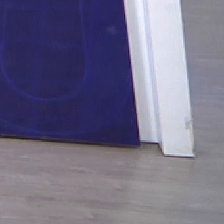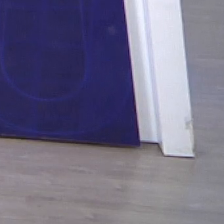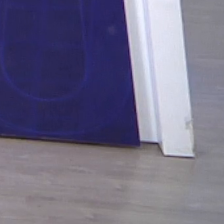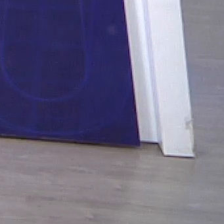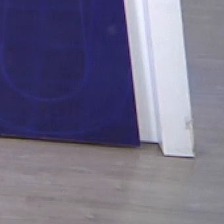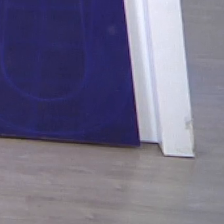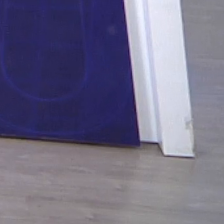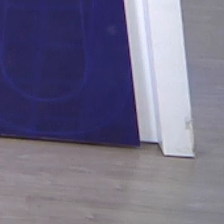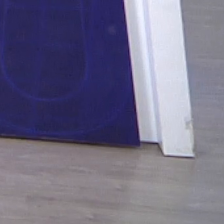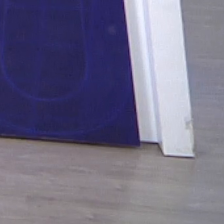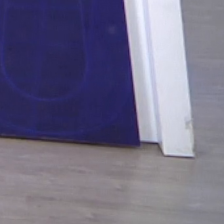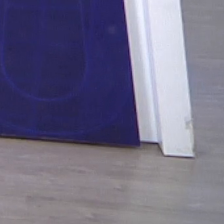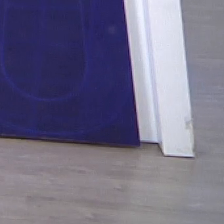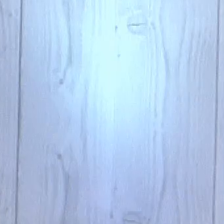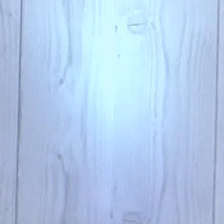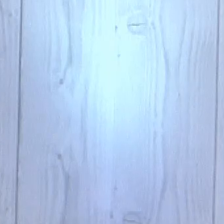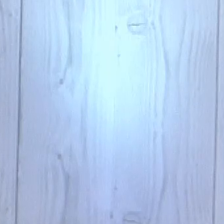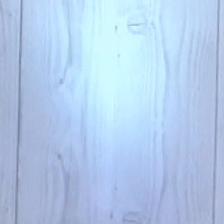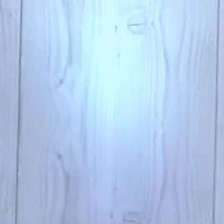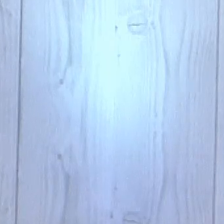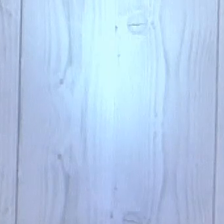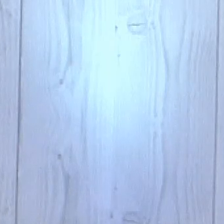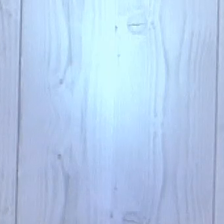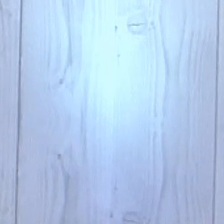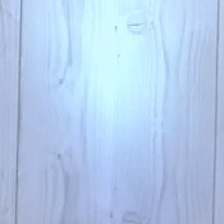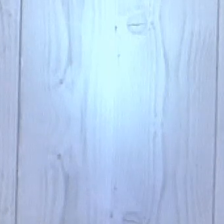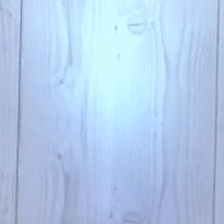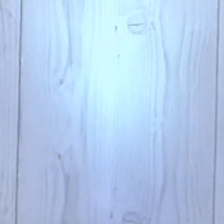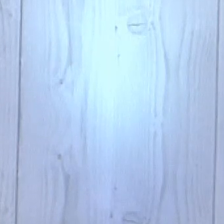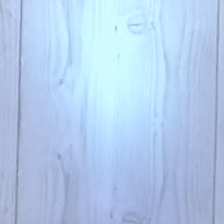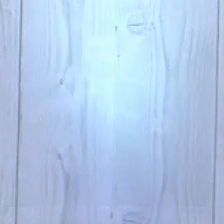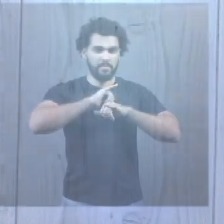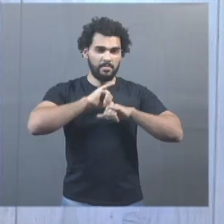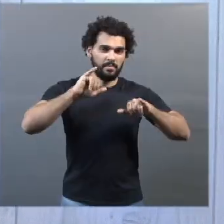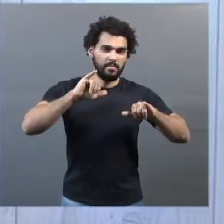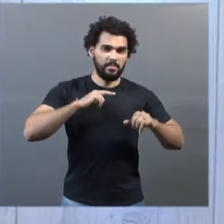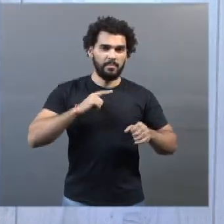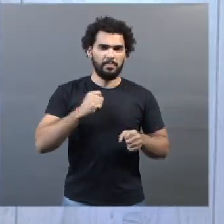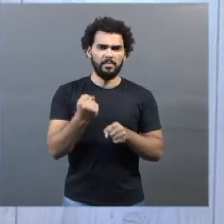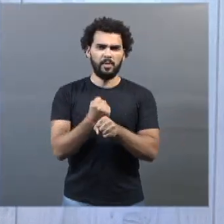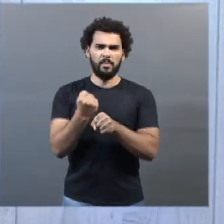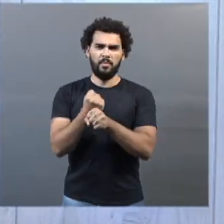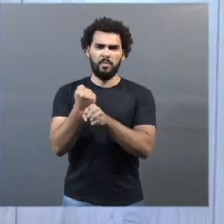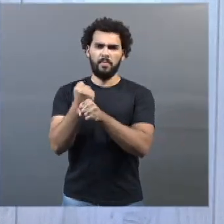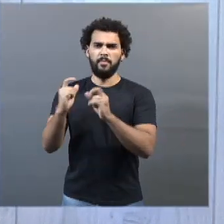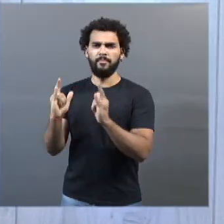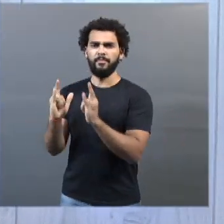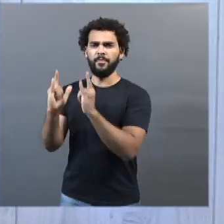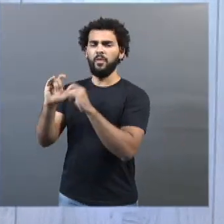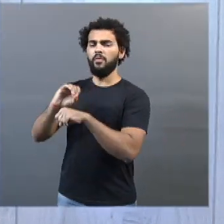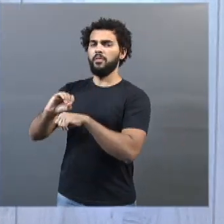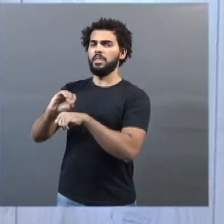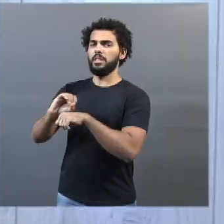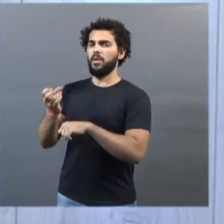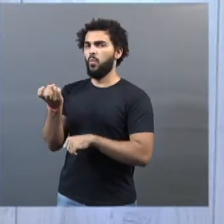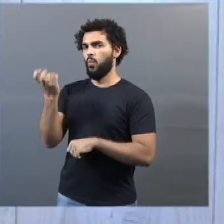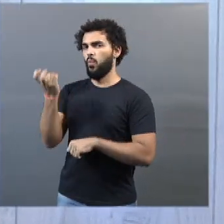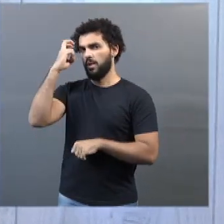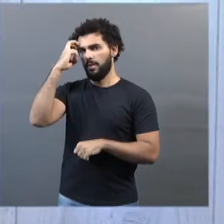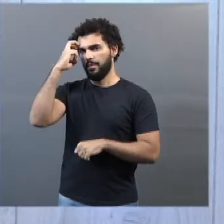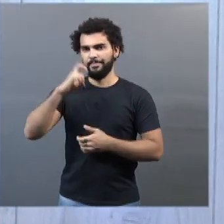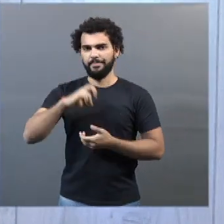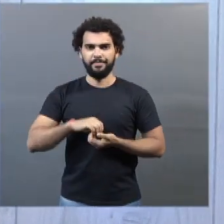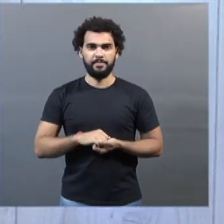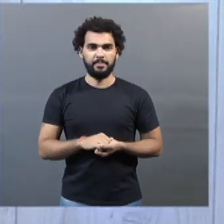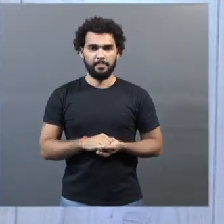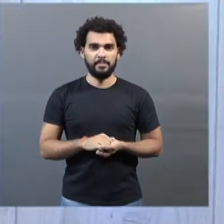Boa noite, Prefeitura anuncia obras na oficina cultural e na cidade há somente